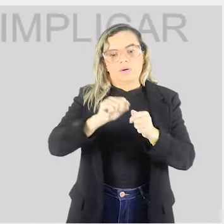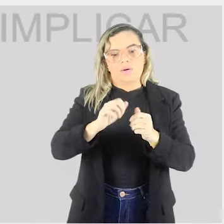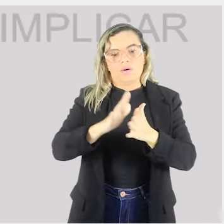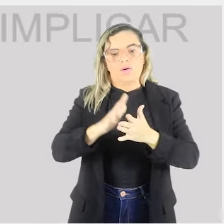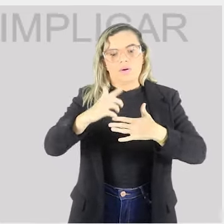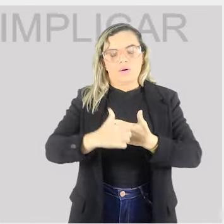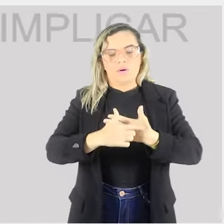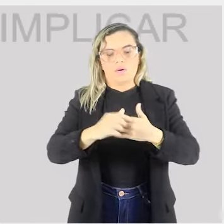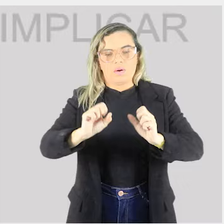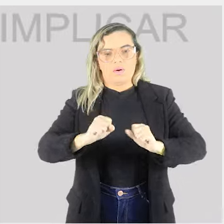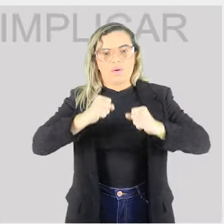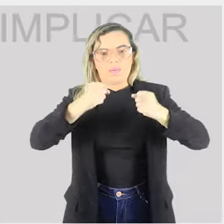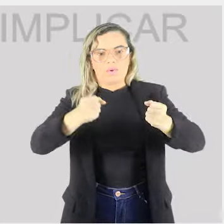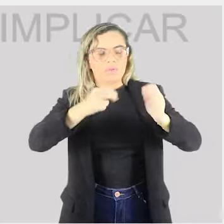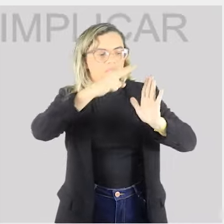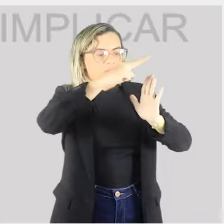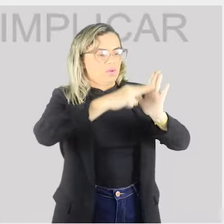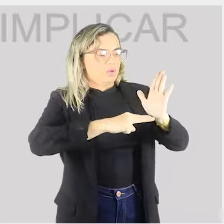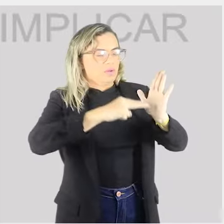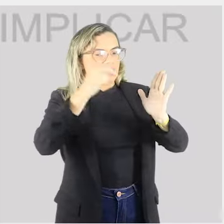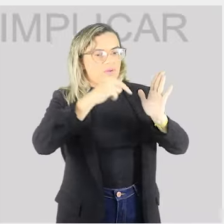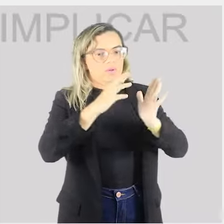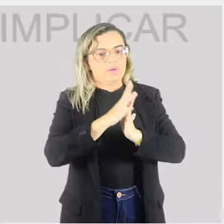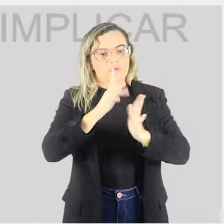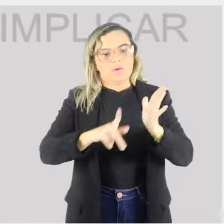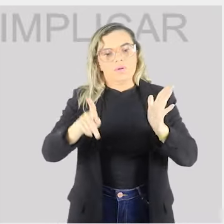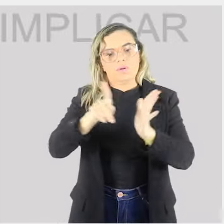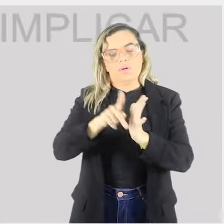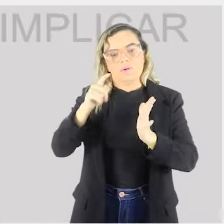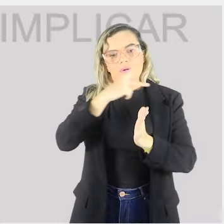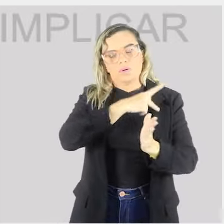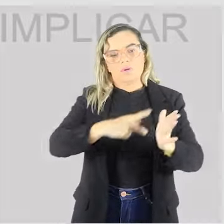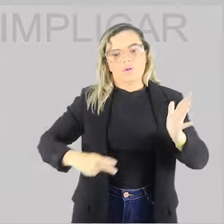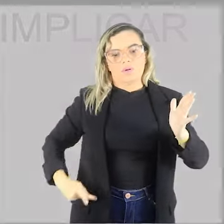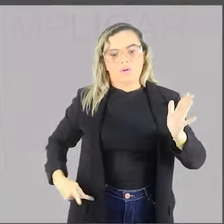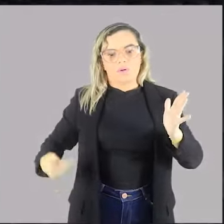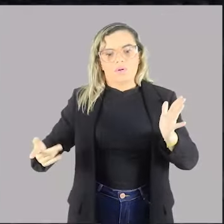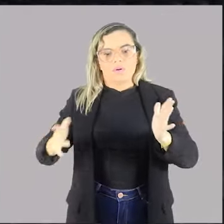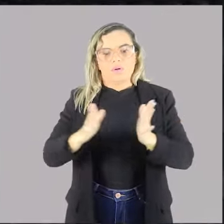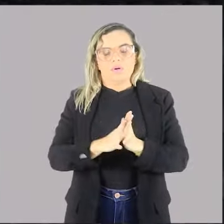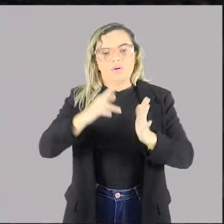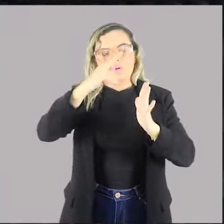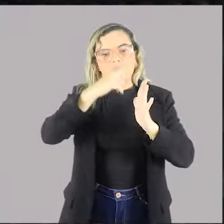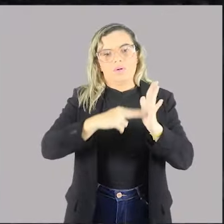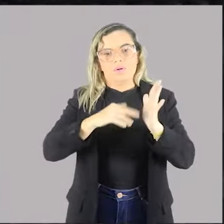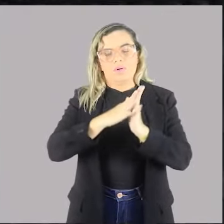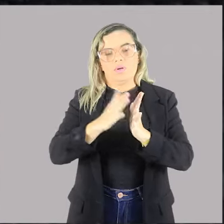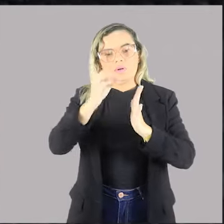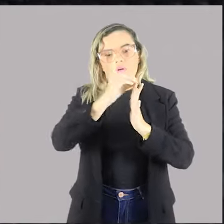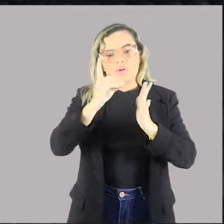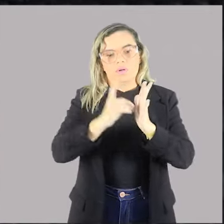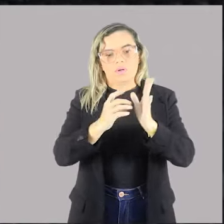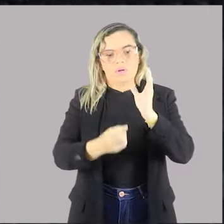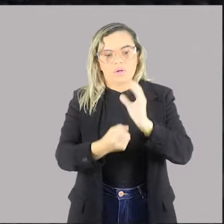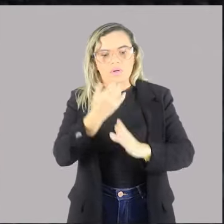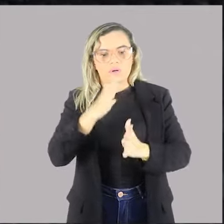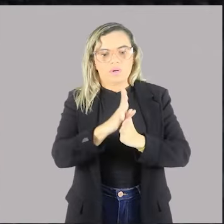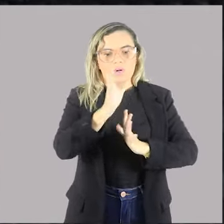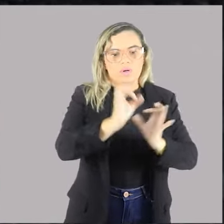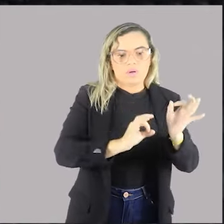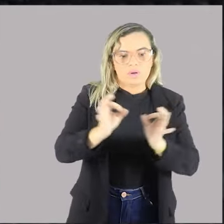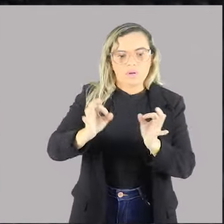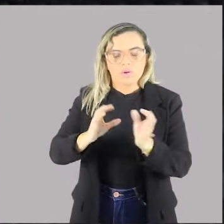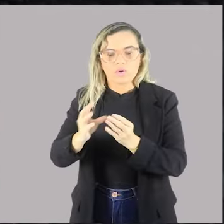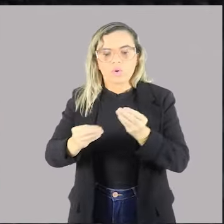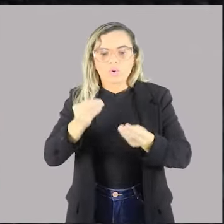caso, um poder normativo. Compete privativamente ao presidente, exercendo o poder normativo, criar decreto para organização